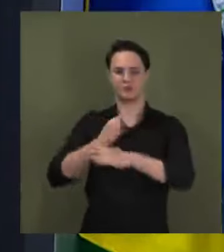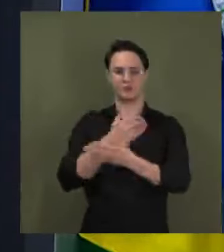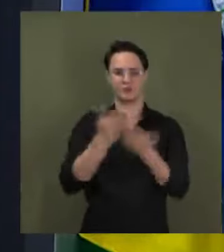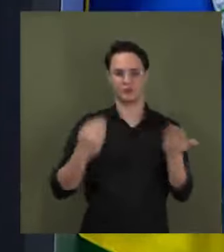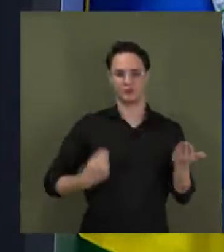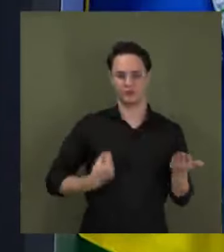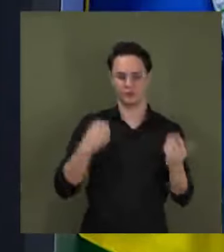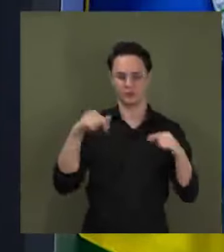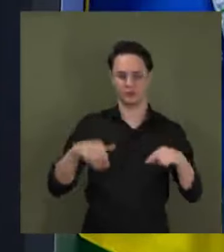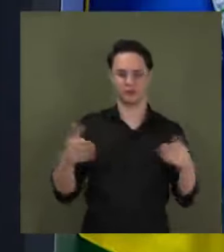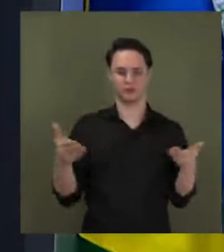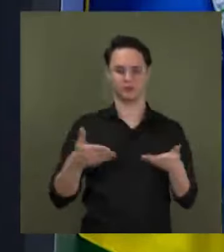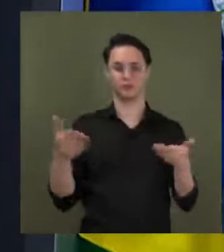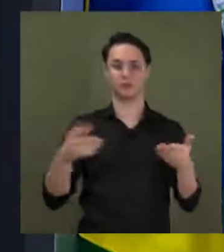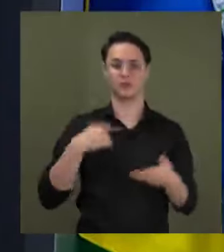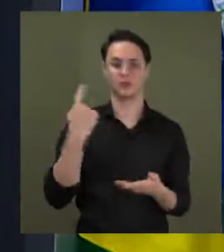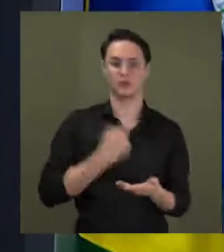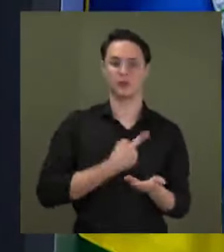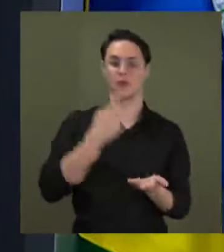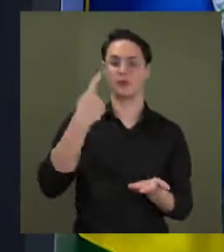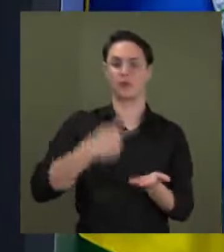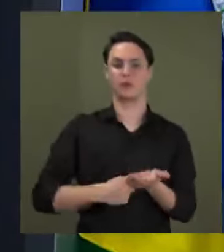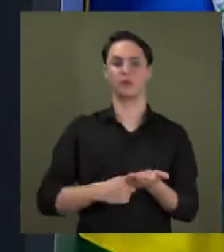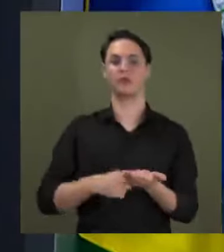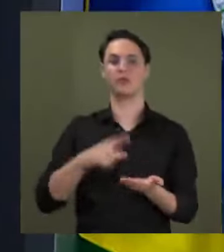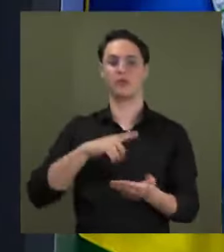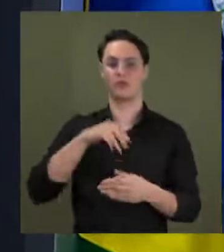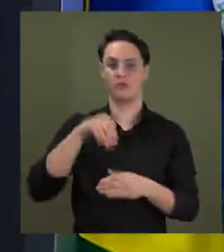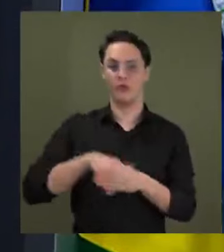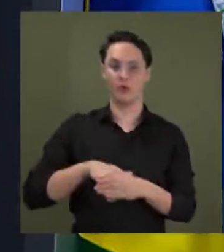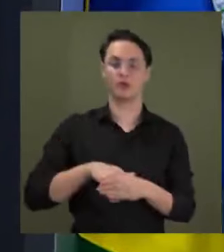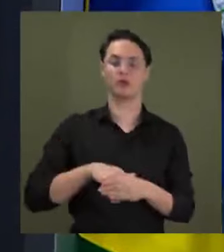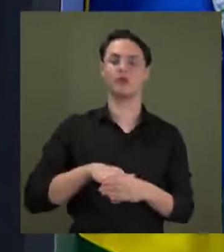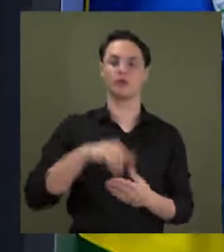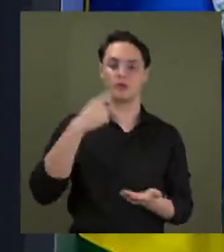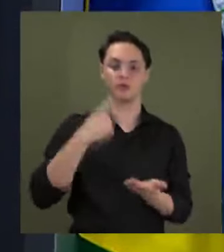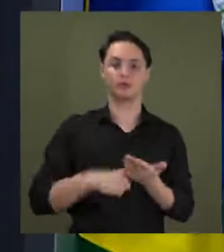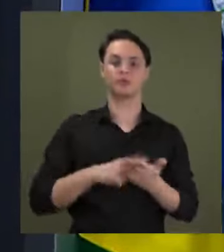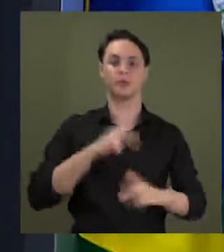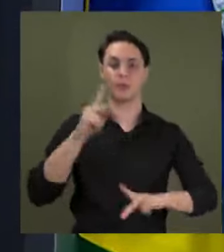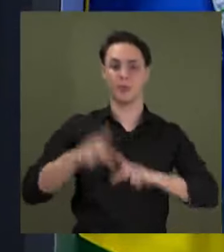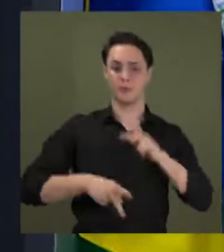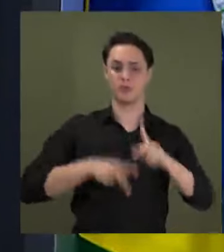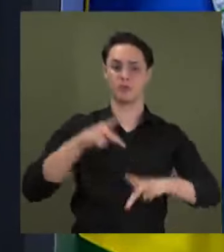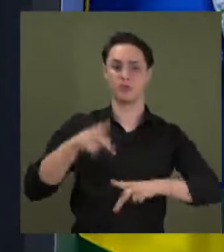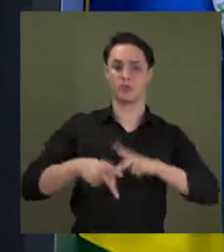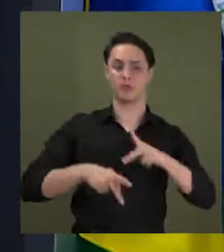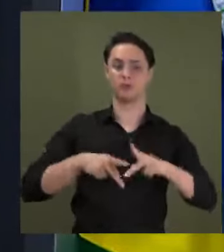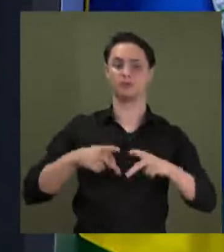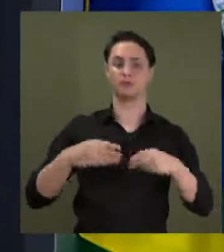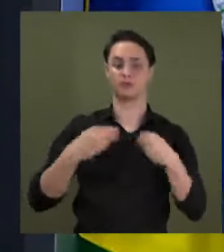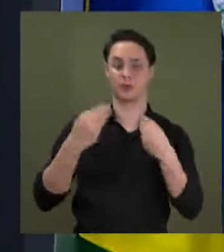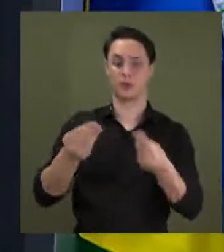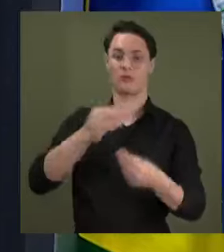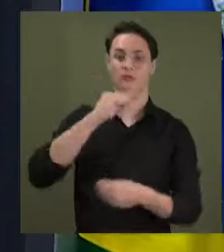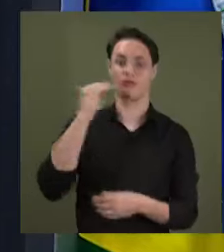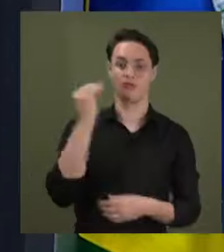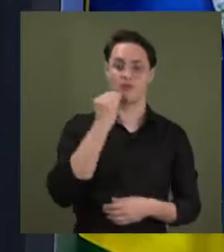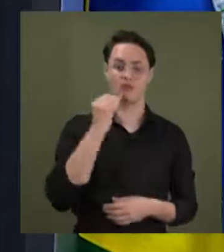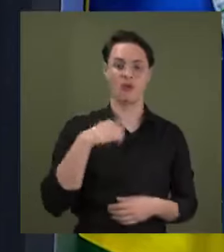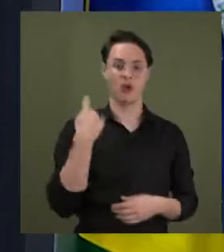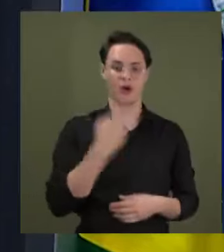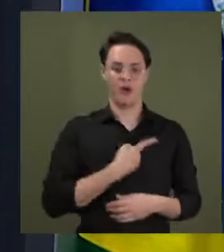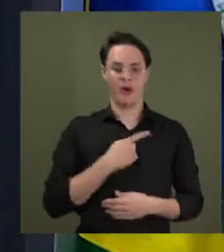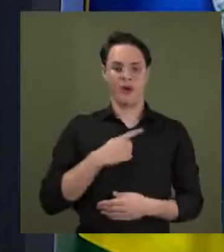aqui. Nós temos compromisso com o voto que recebemos, compromisso com o povo que deu a oportunidade que nós pudéssemos aqui estar